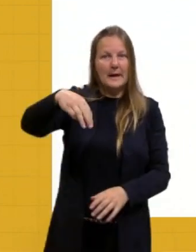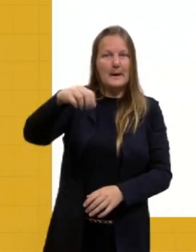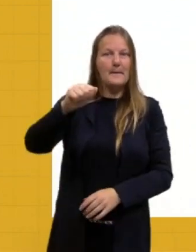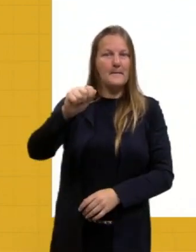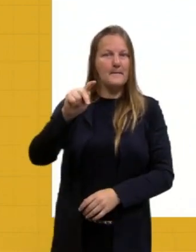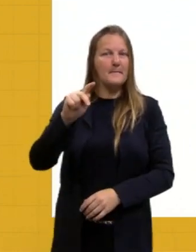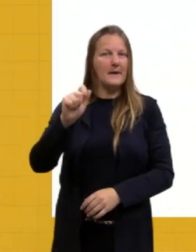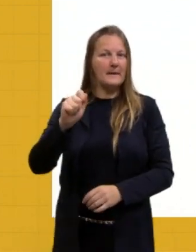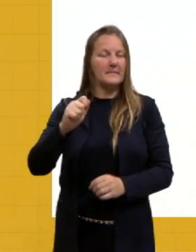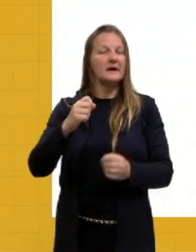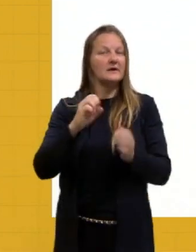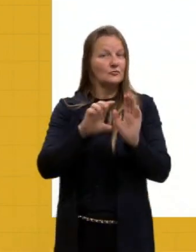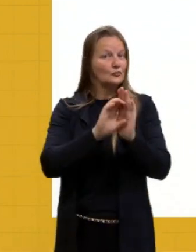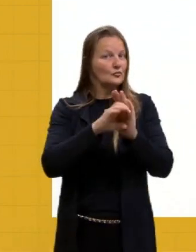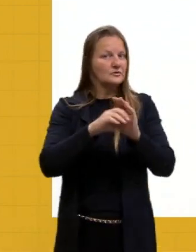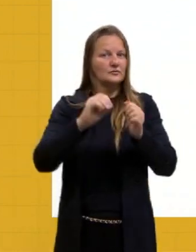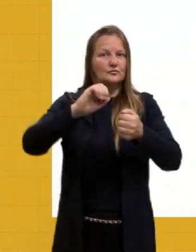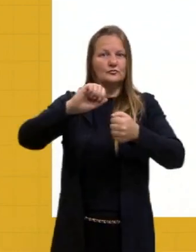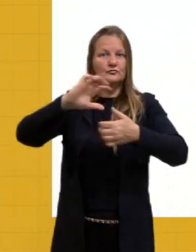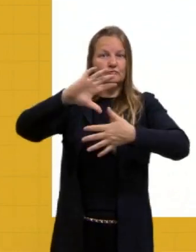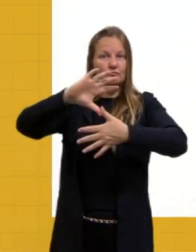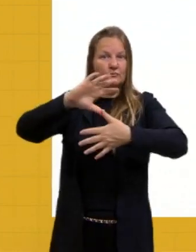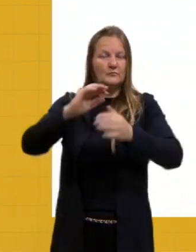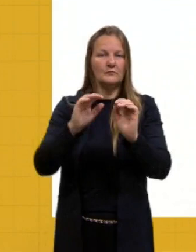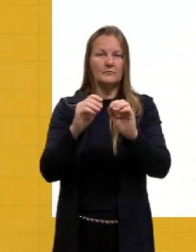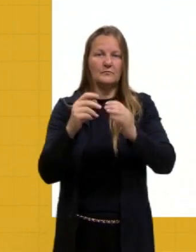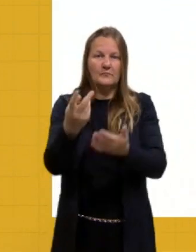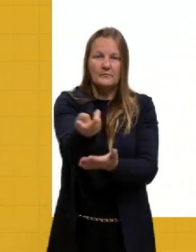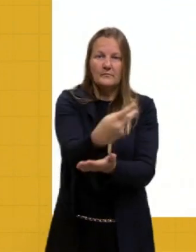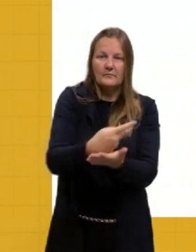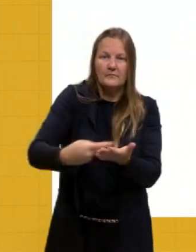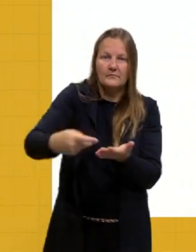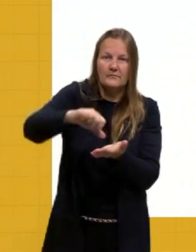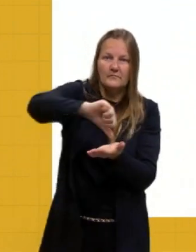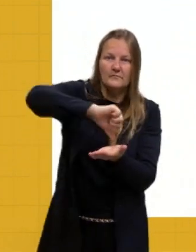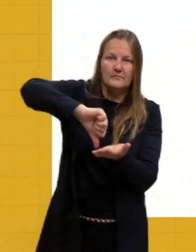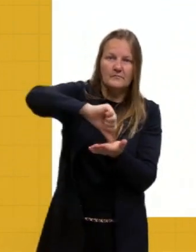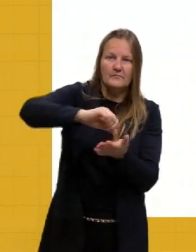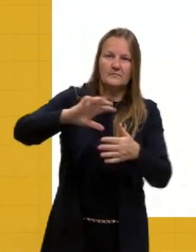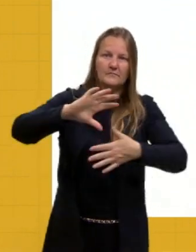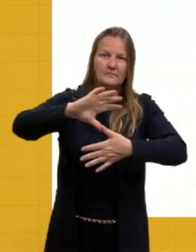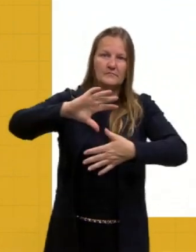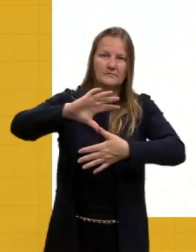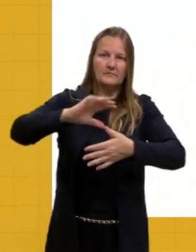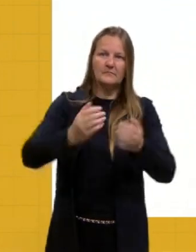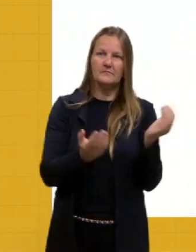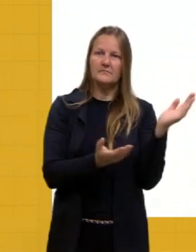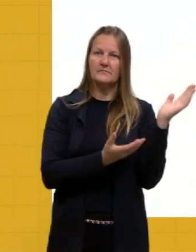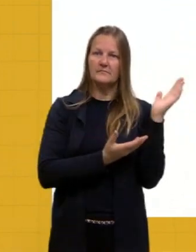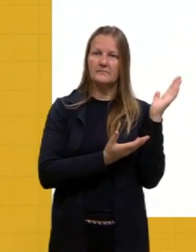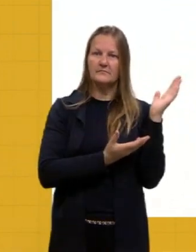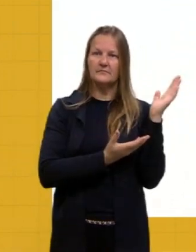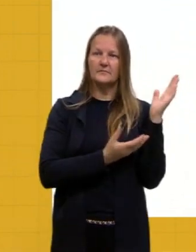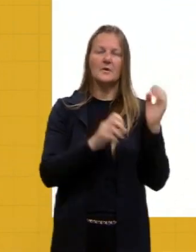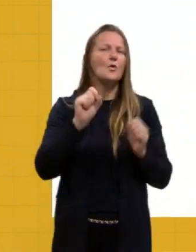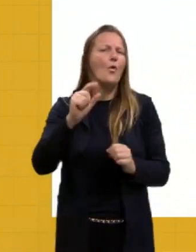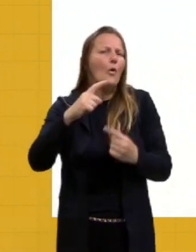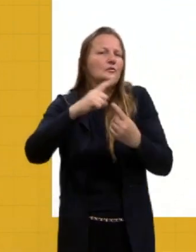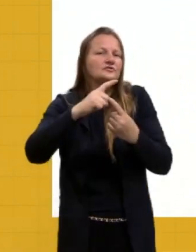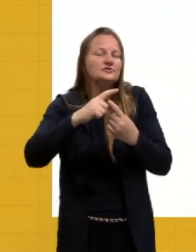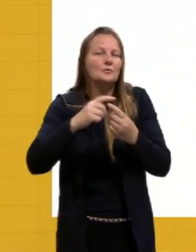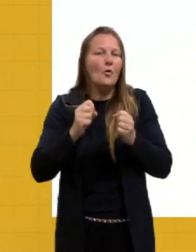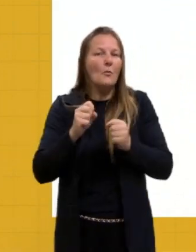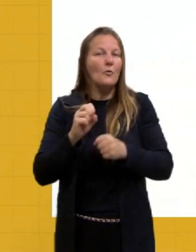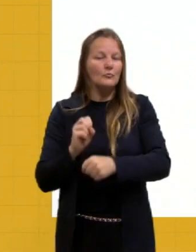algumas ordens, ele vai seguir algumas relações sobre isso, tá? E aí a gente tem os tipos de projeção, como é que a gente vai projetar